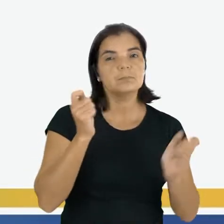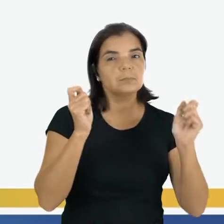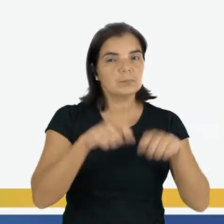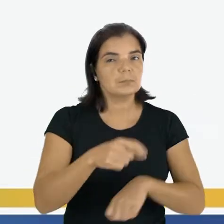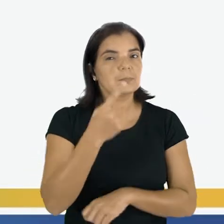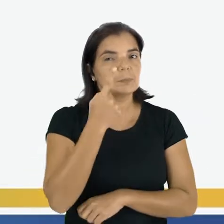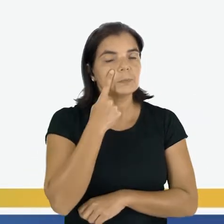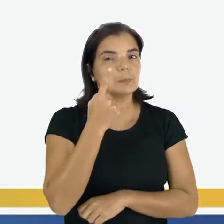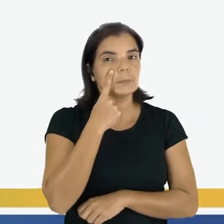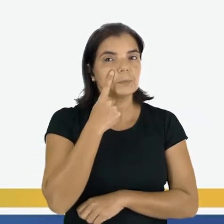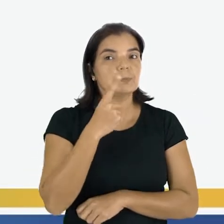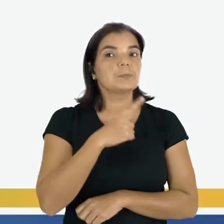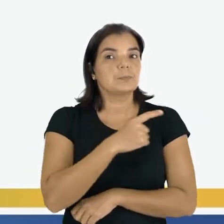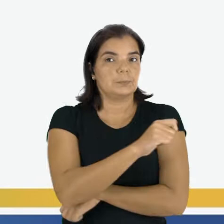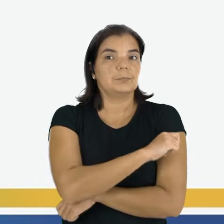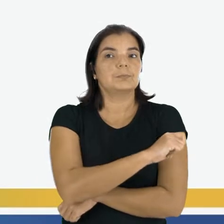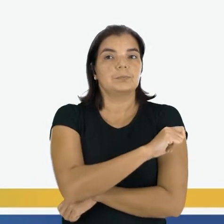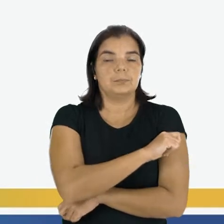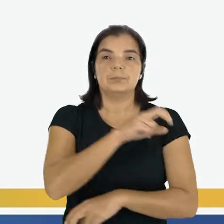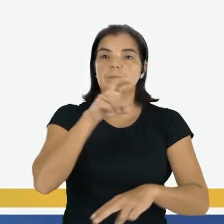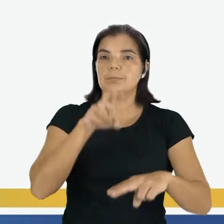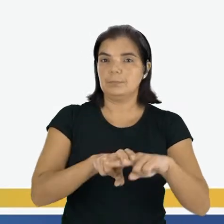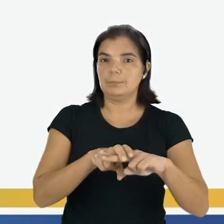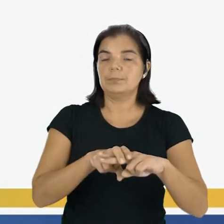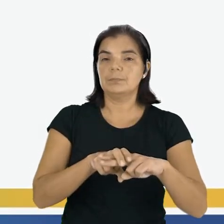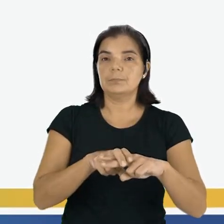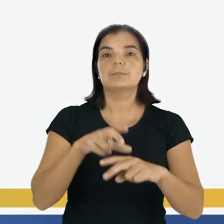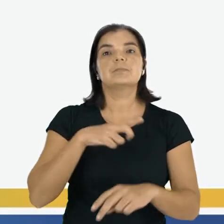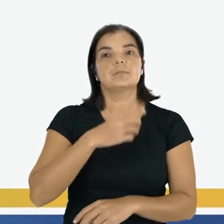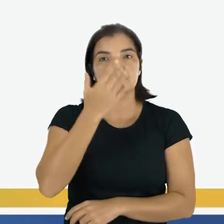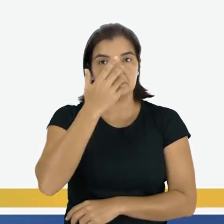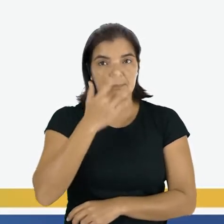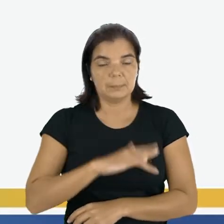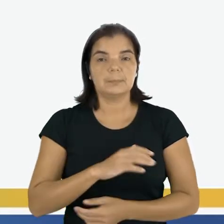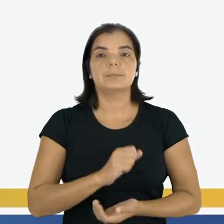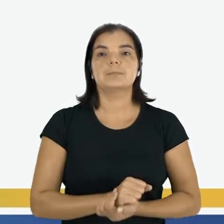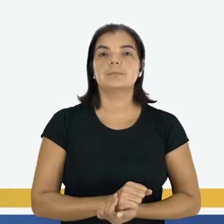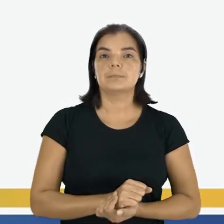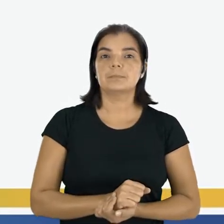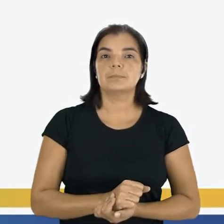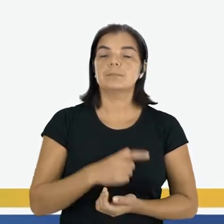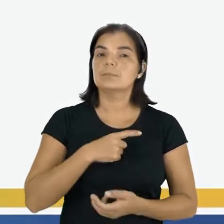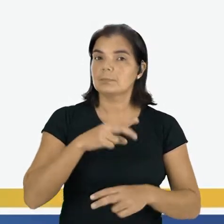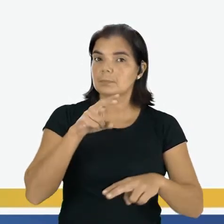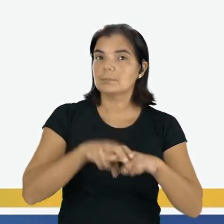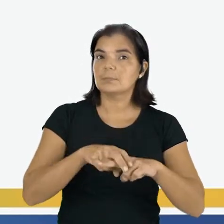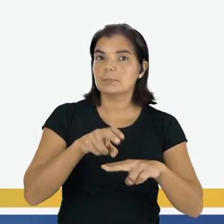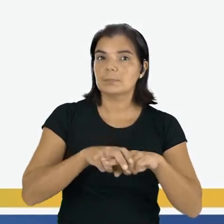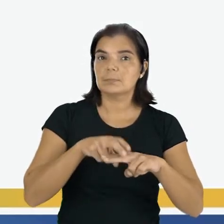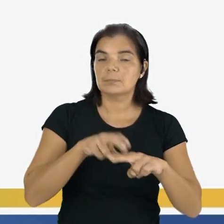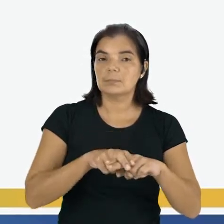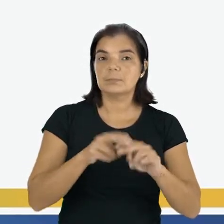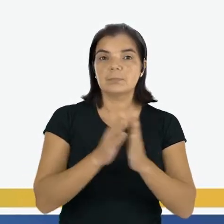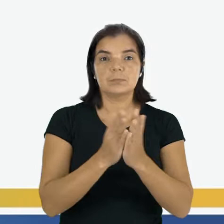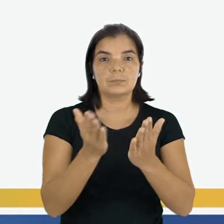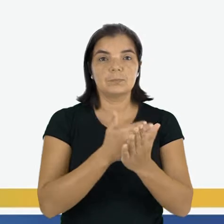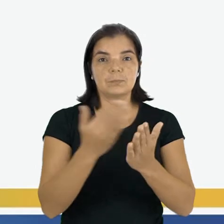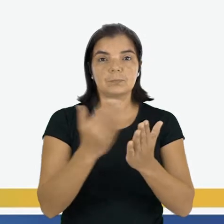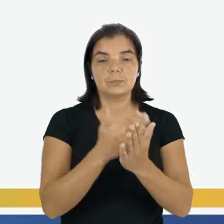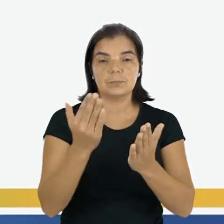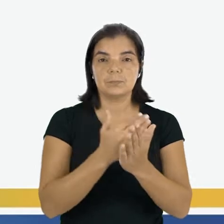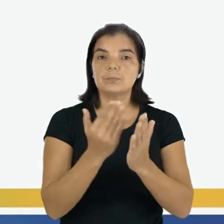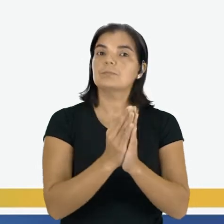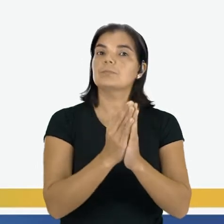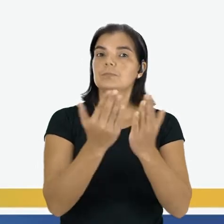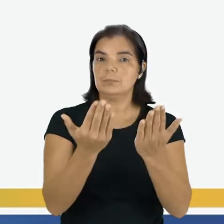possível observar que tem um aluno sentado na cadeira. Tem uma criança. Ele está sentado na cadeira com o livro na mão.